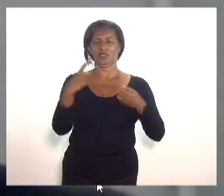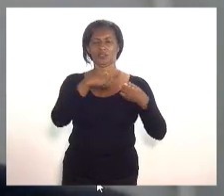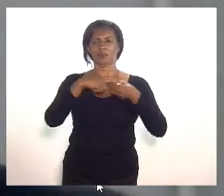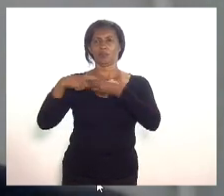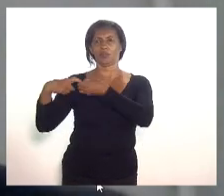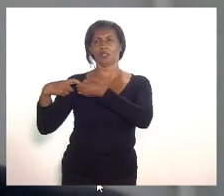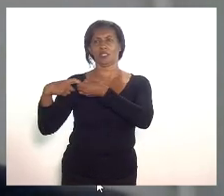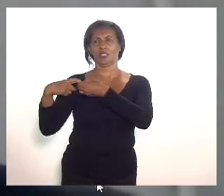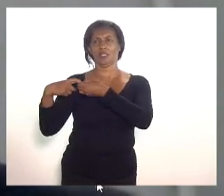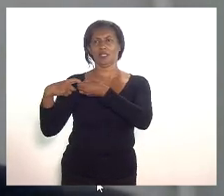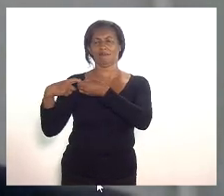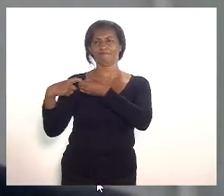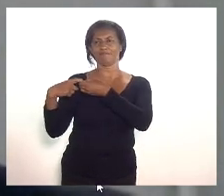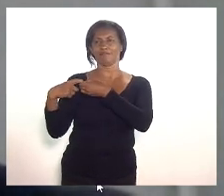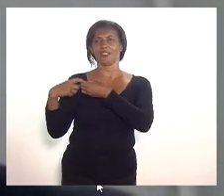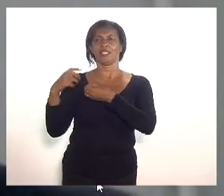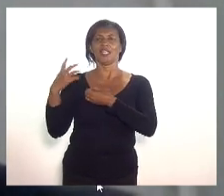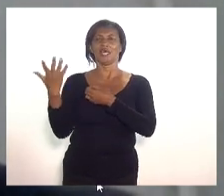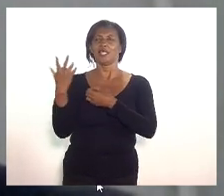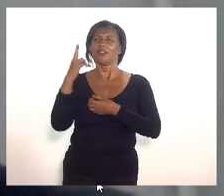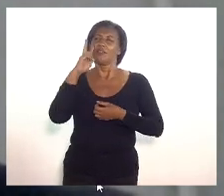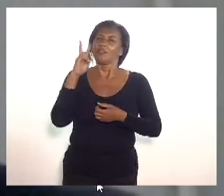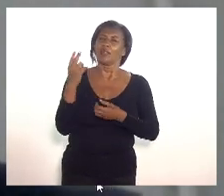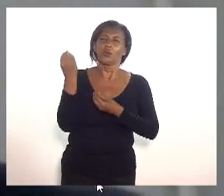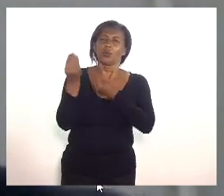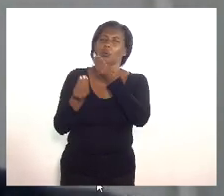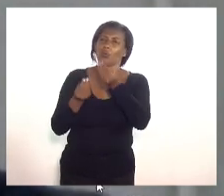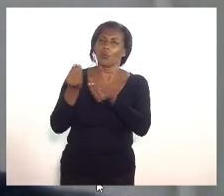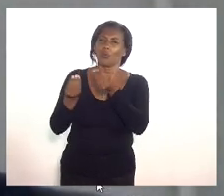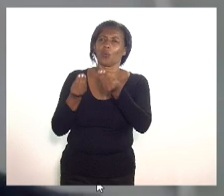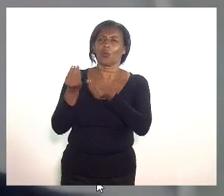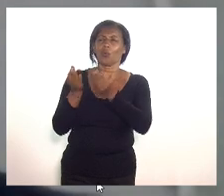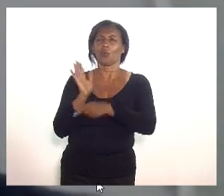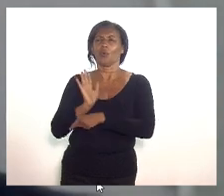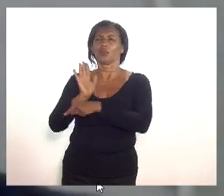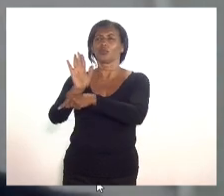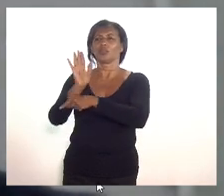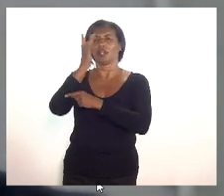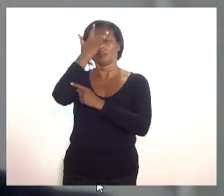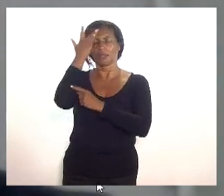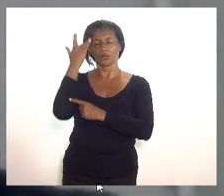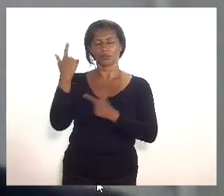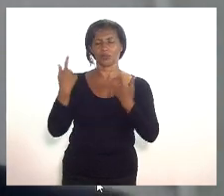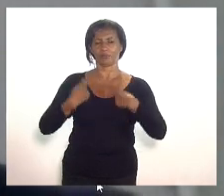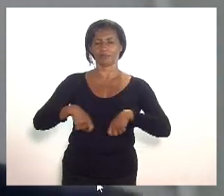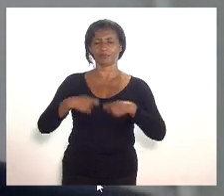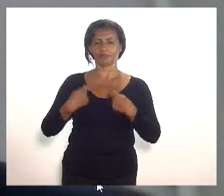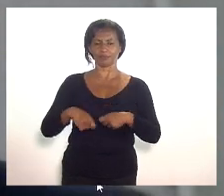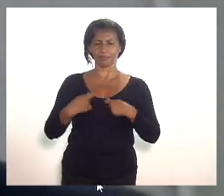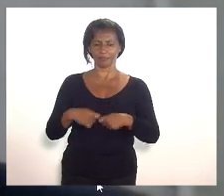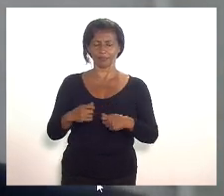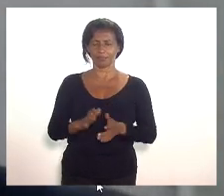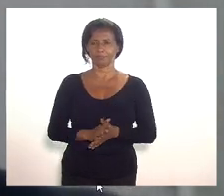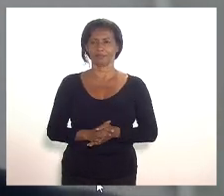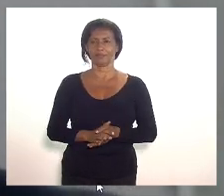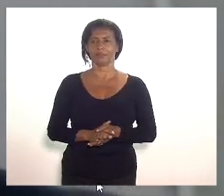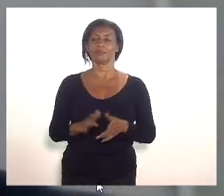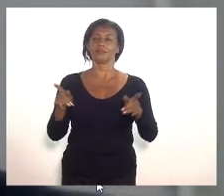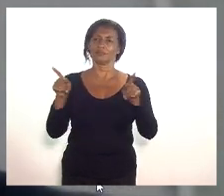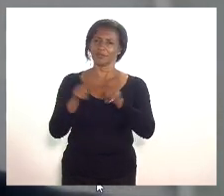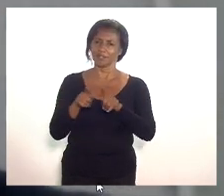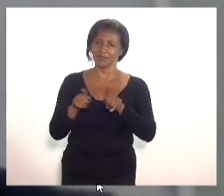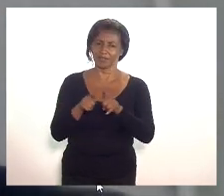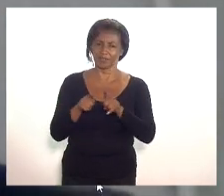e de buscar solução para o alento de tantas pessoas que precisam queria dizer a vocês que eu